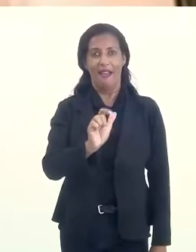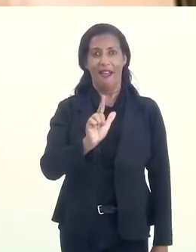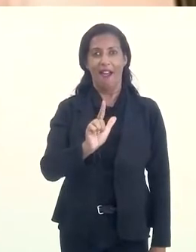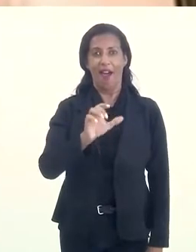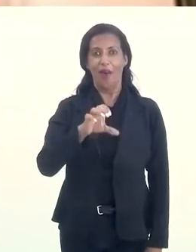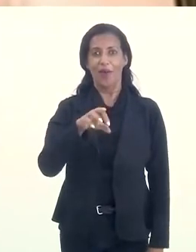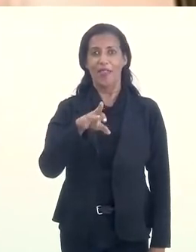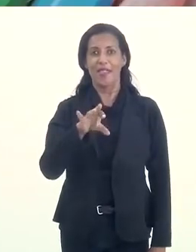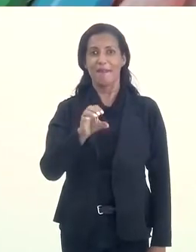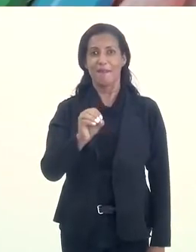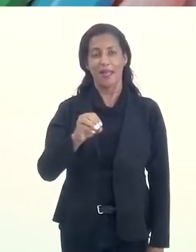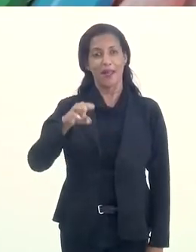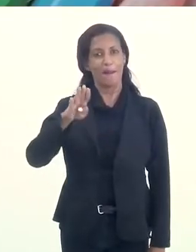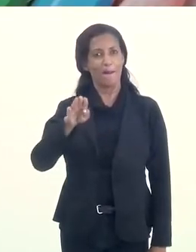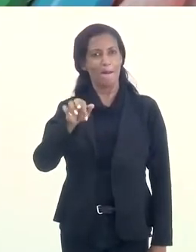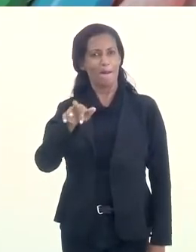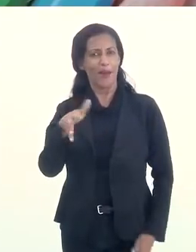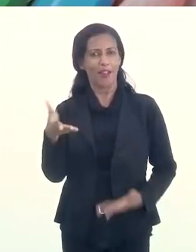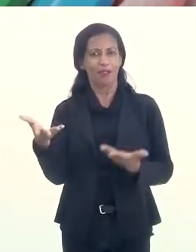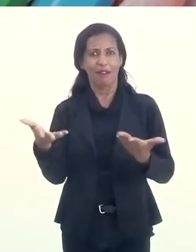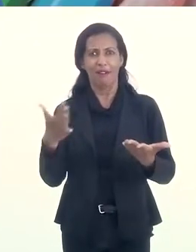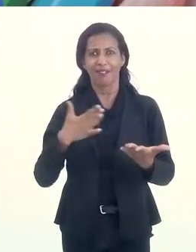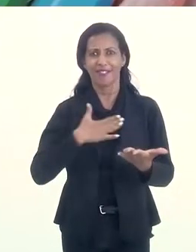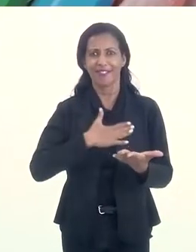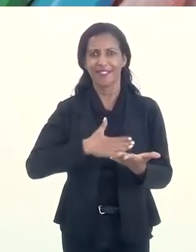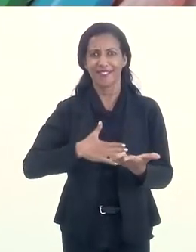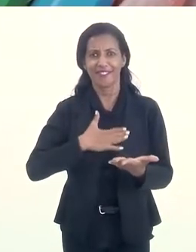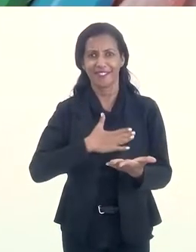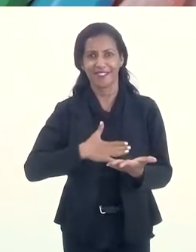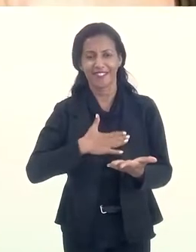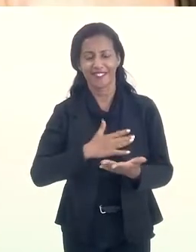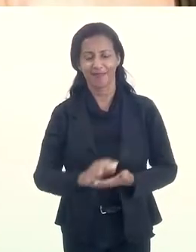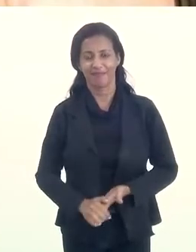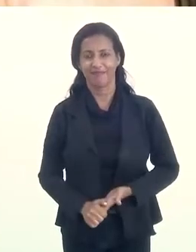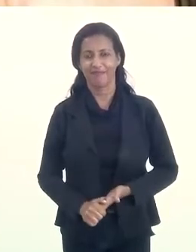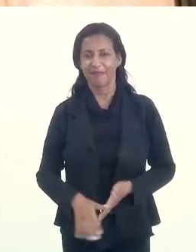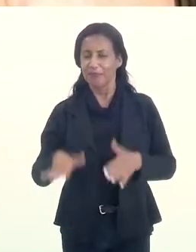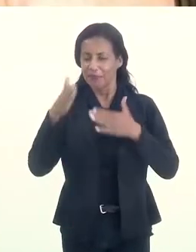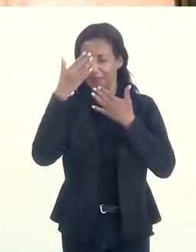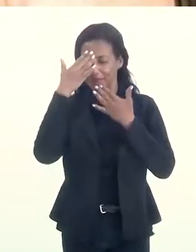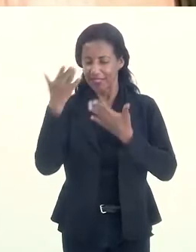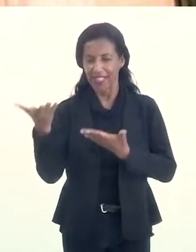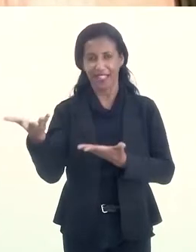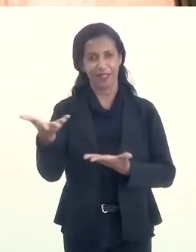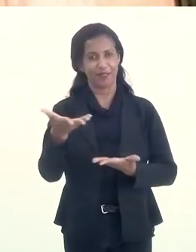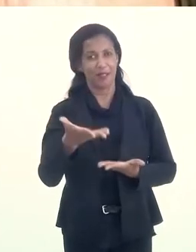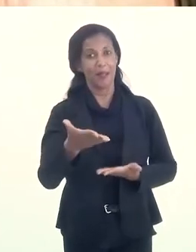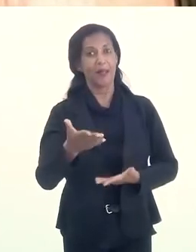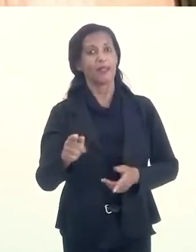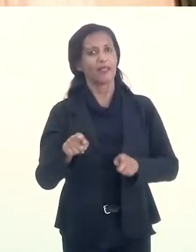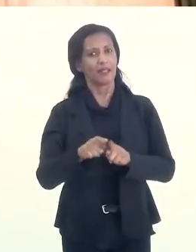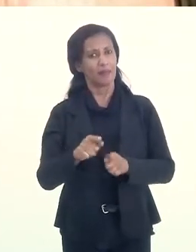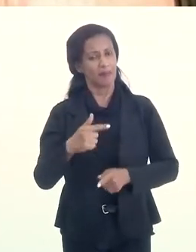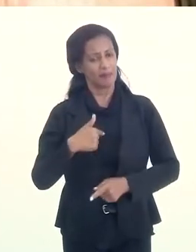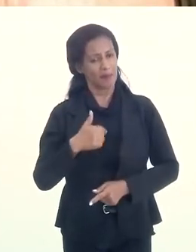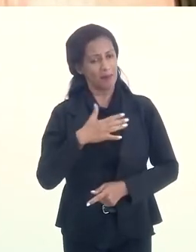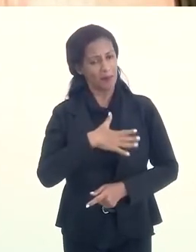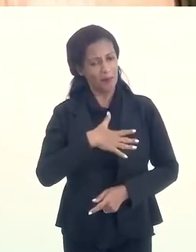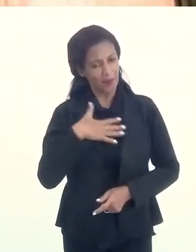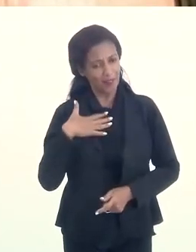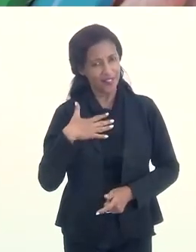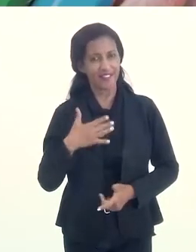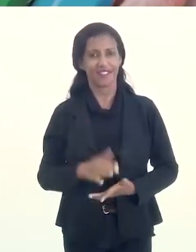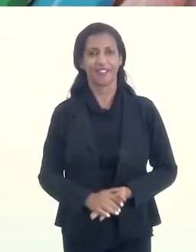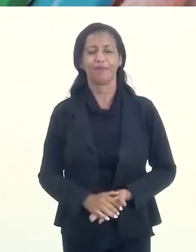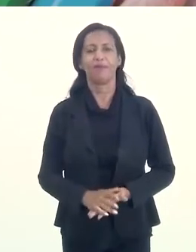Bastos. Muito bem-vindo, Alquimeno! Muito obrigado pelo convite, também para mim é um prazer e